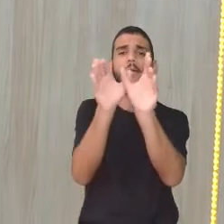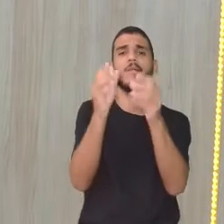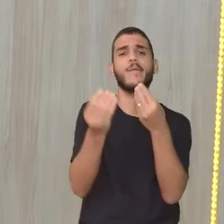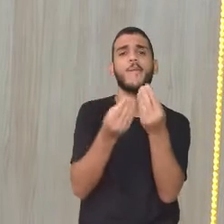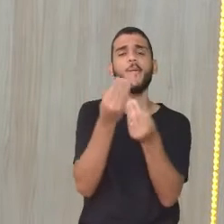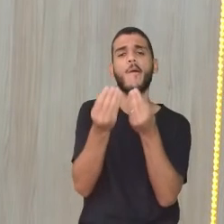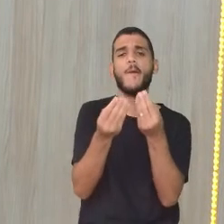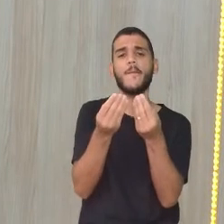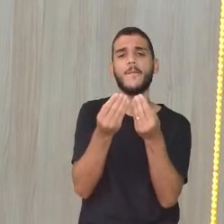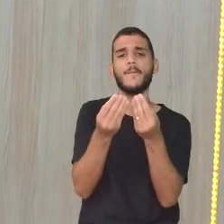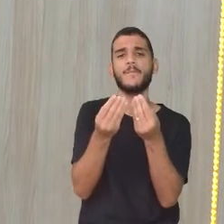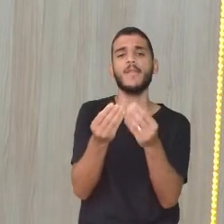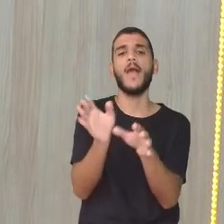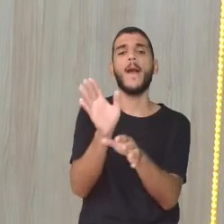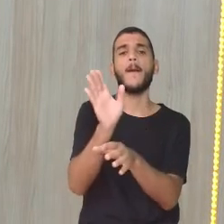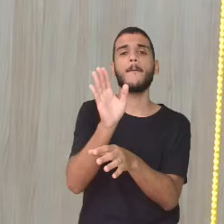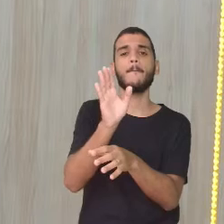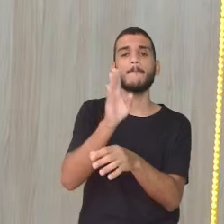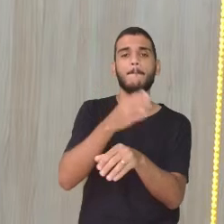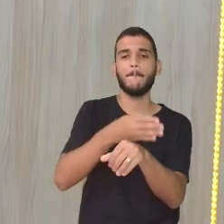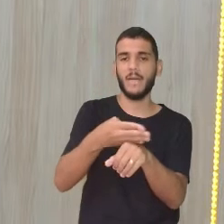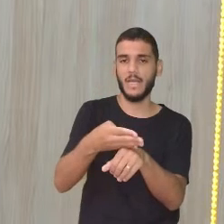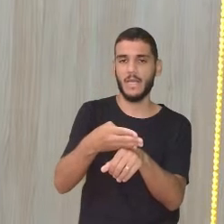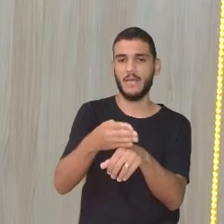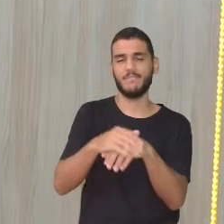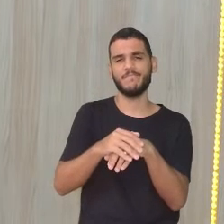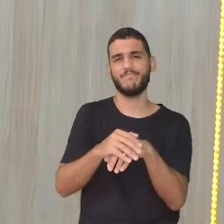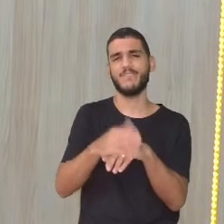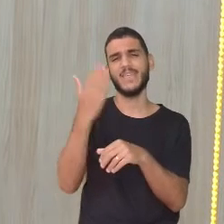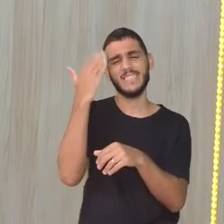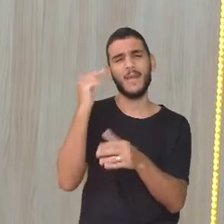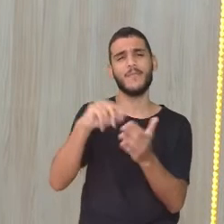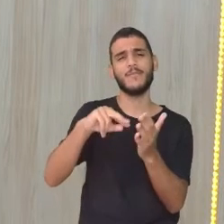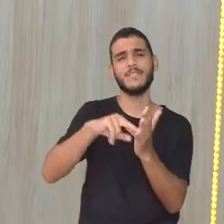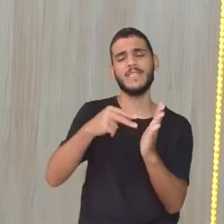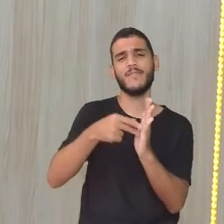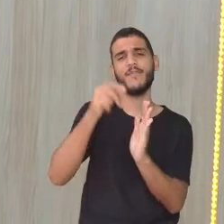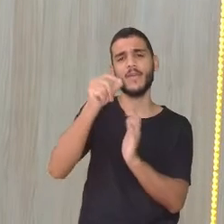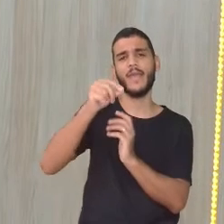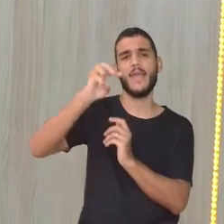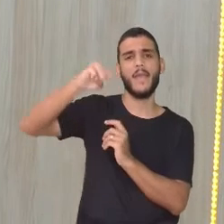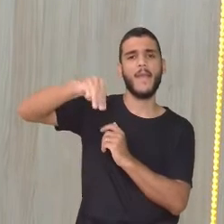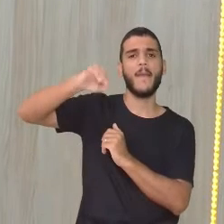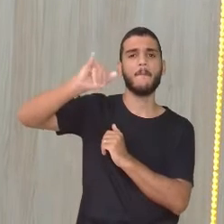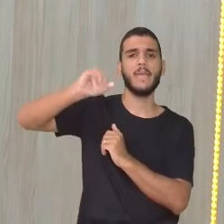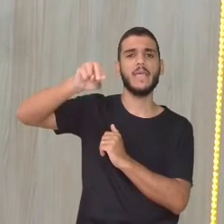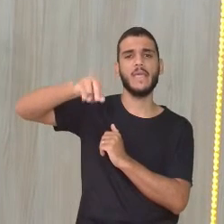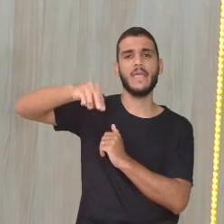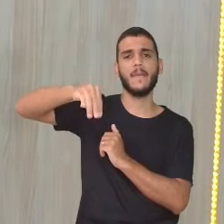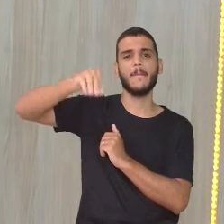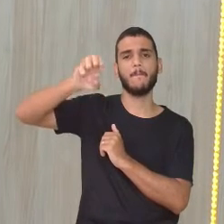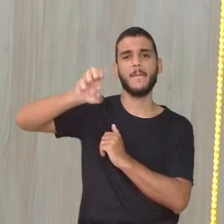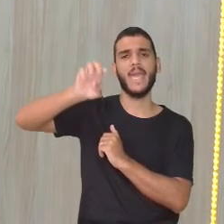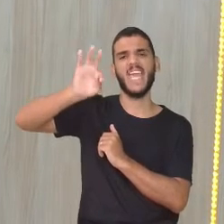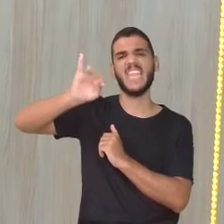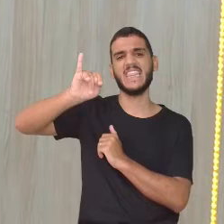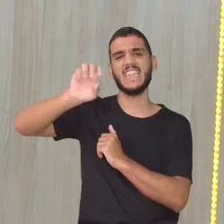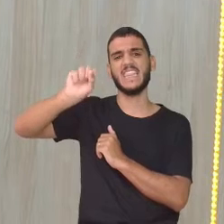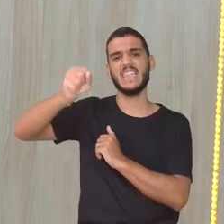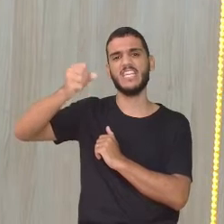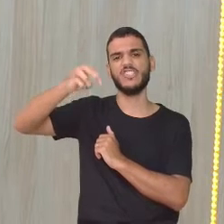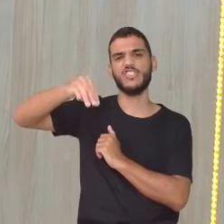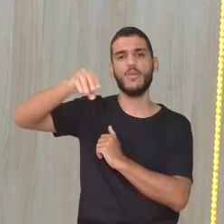conseguia... Sabe mimetismo, professora Vanessa? Sabe o que é mimetismo? Quando o animal, ele consegue se esconder, né,